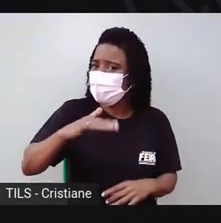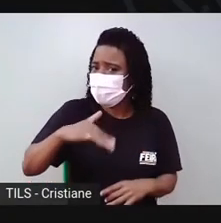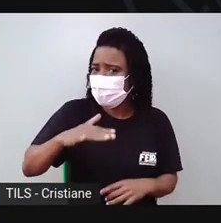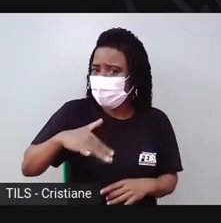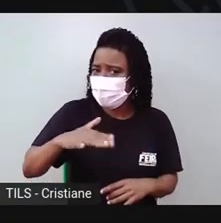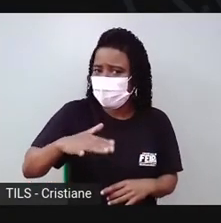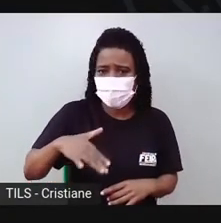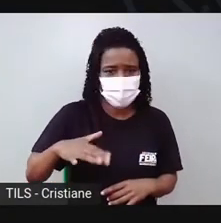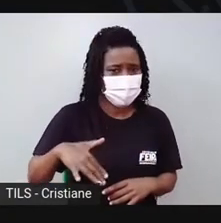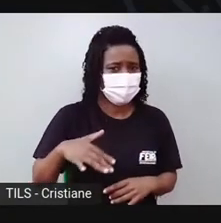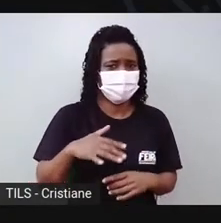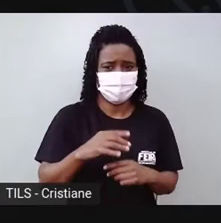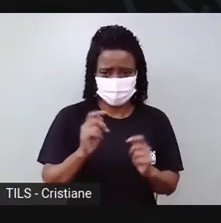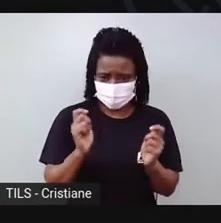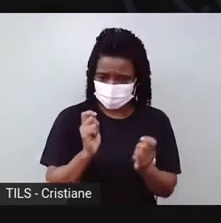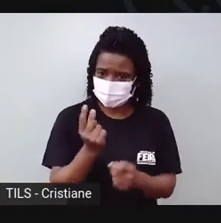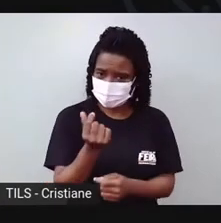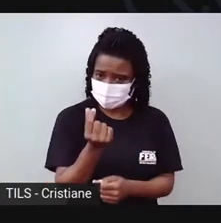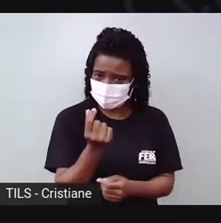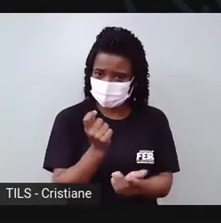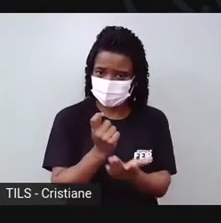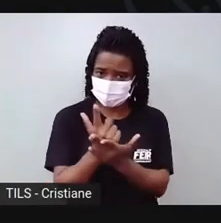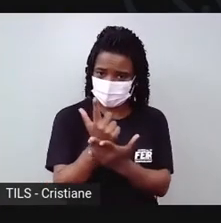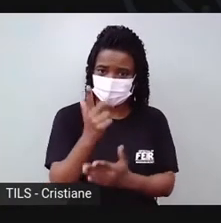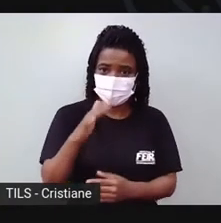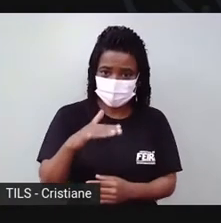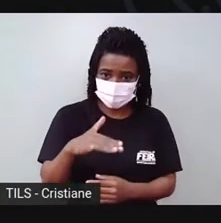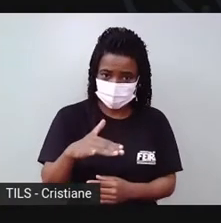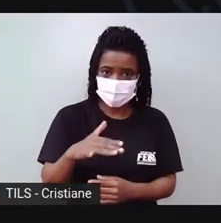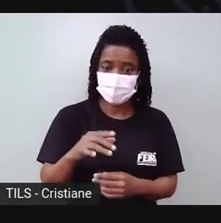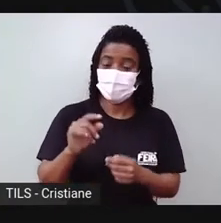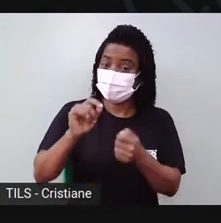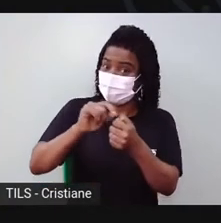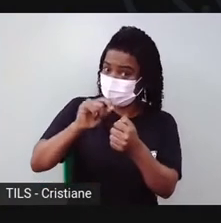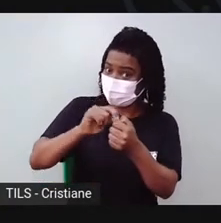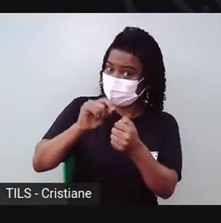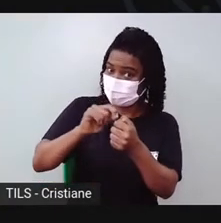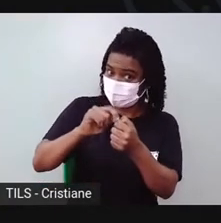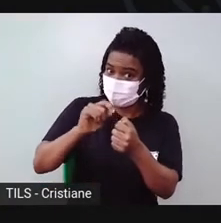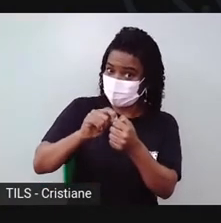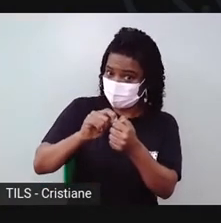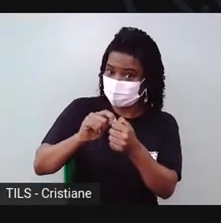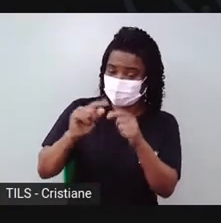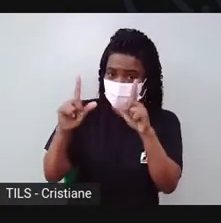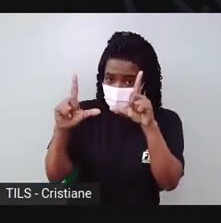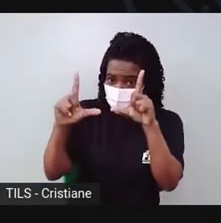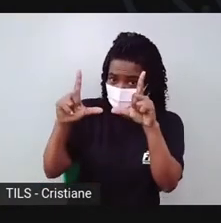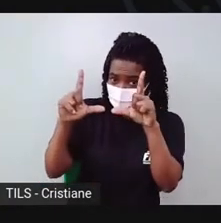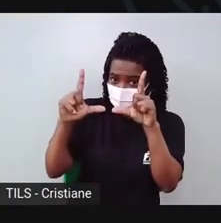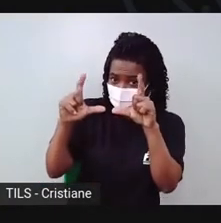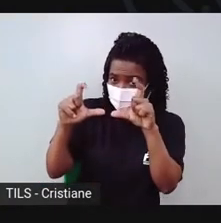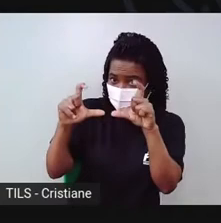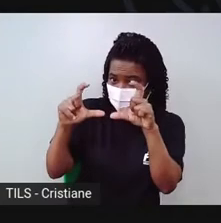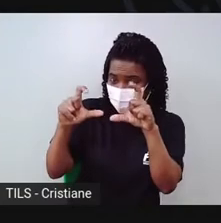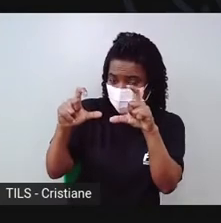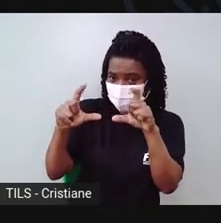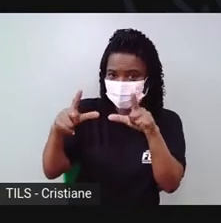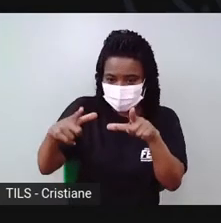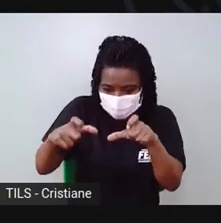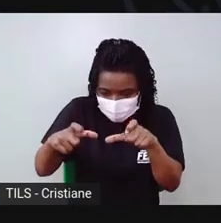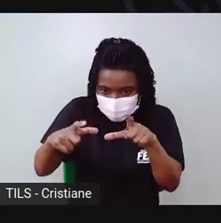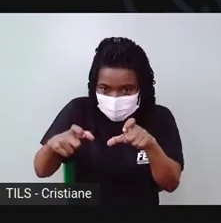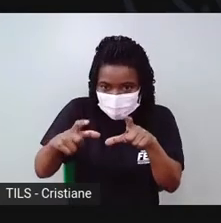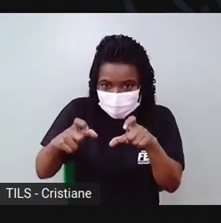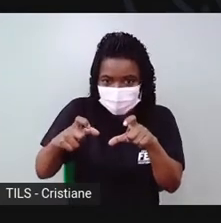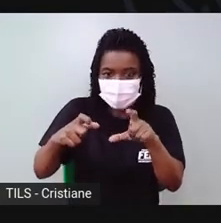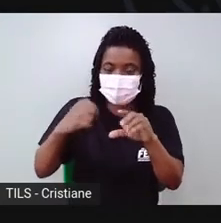quando vocês fizerem, vocês tiram foto dos bichinhos que vocês fizeram e manda pra